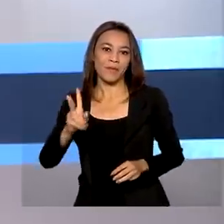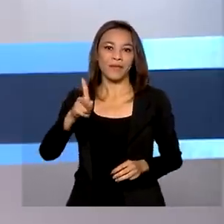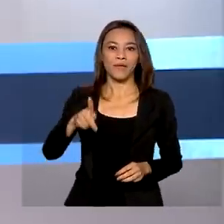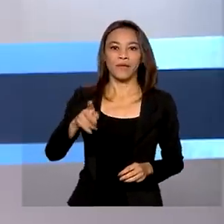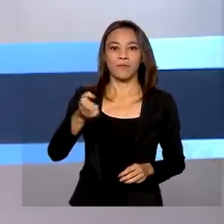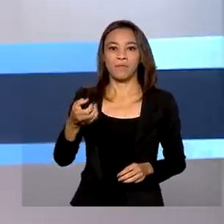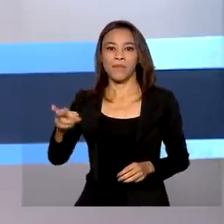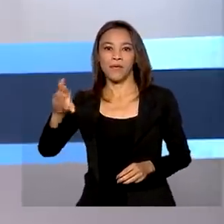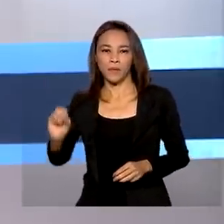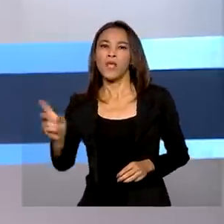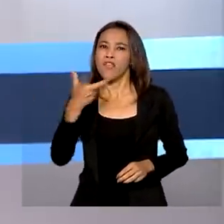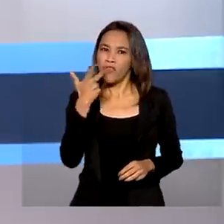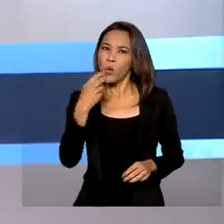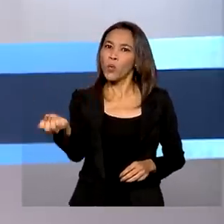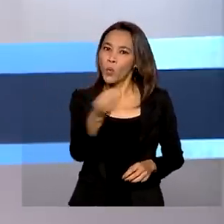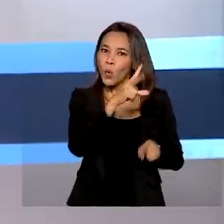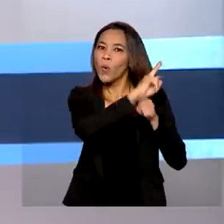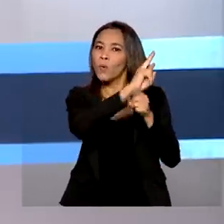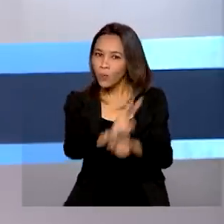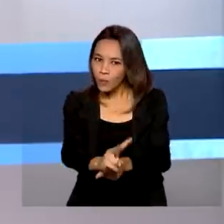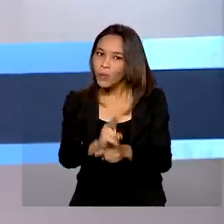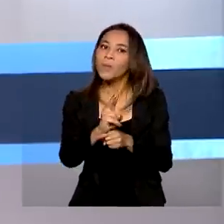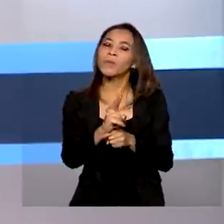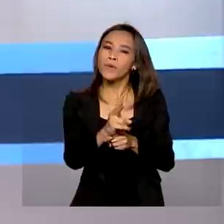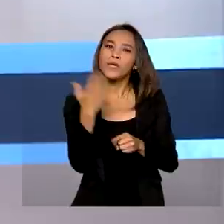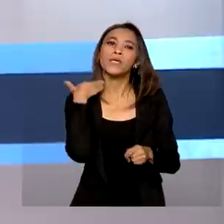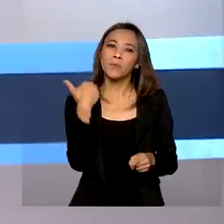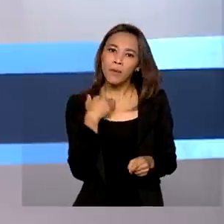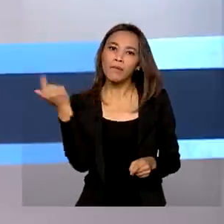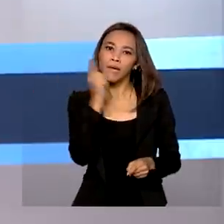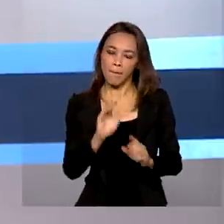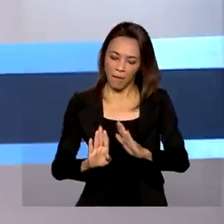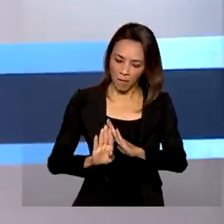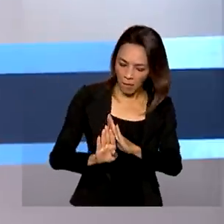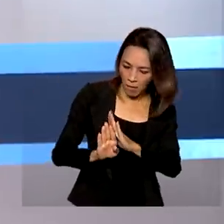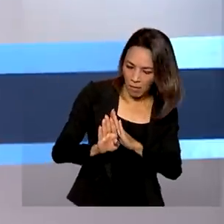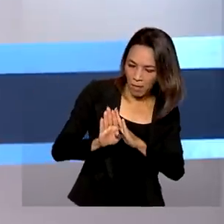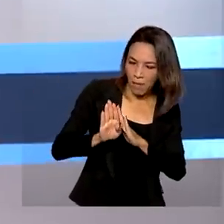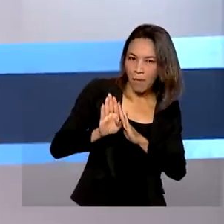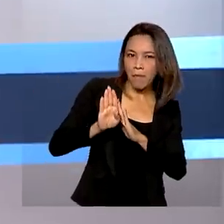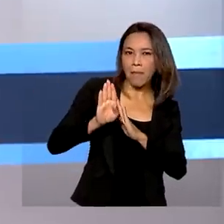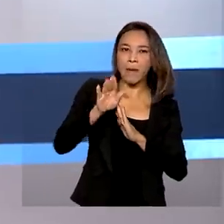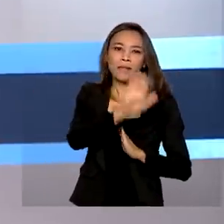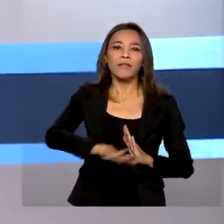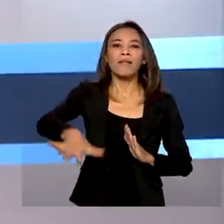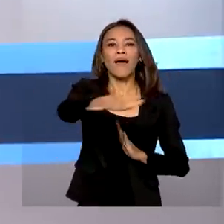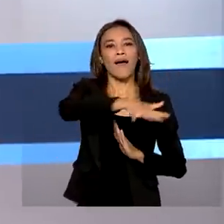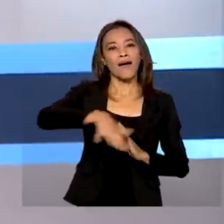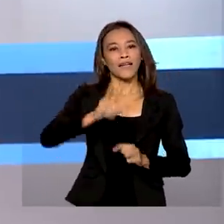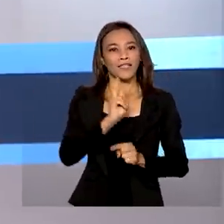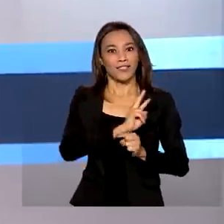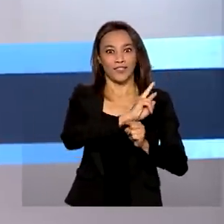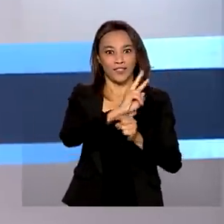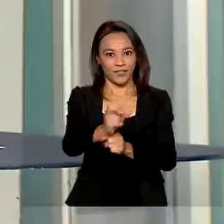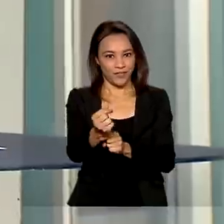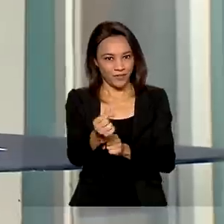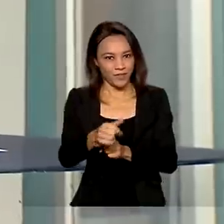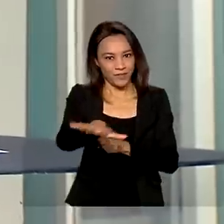programa de microcrédito e disse que o banco quer alcançar a liderança no segmento de financiamento para o agronegócio.